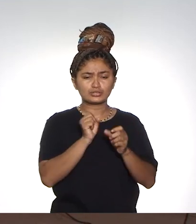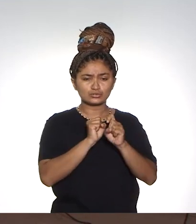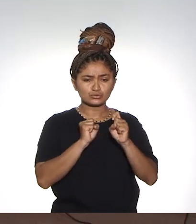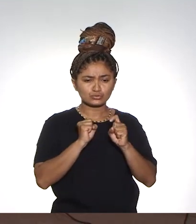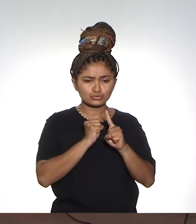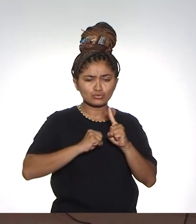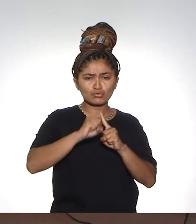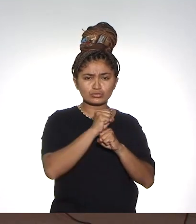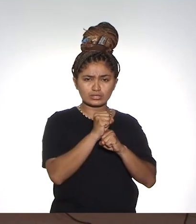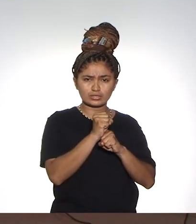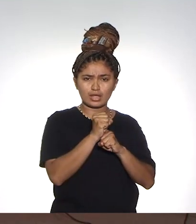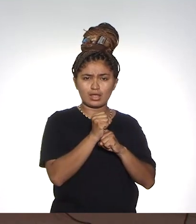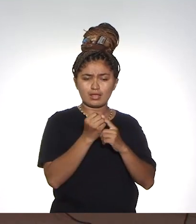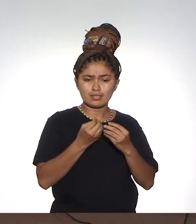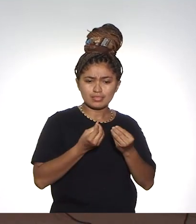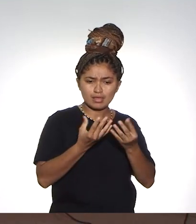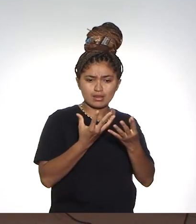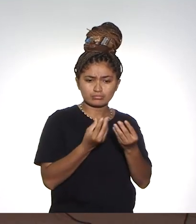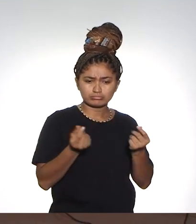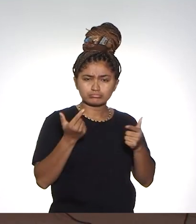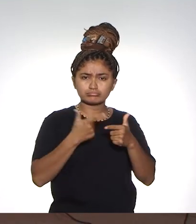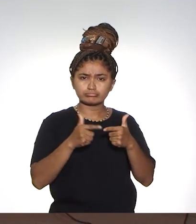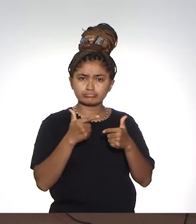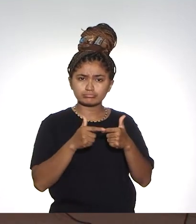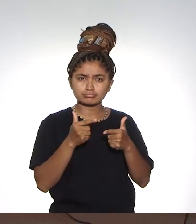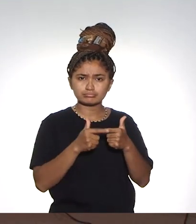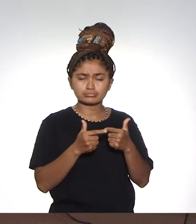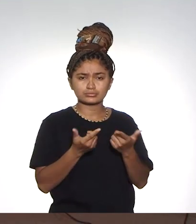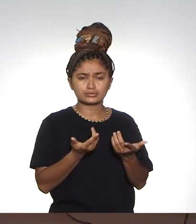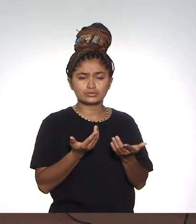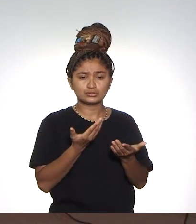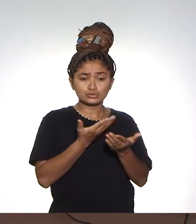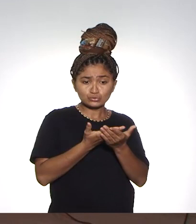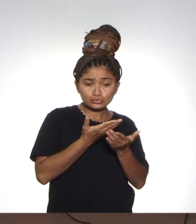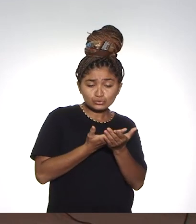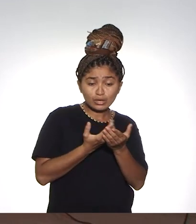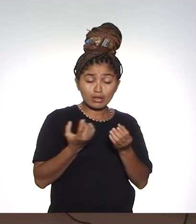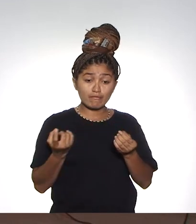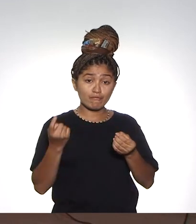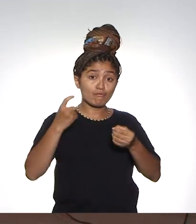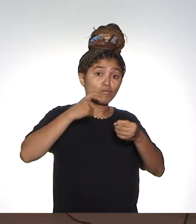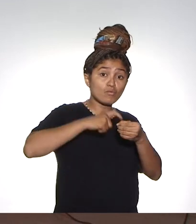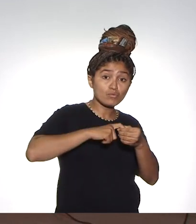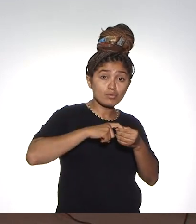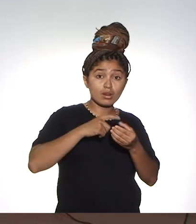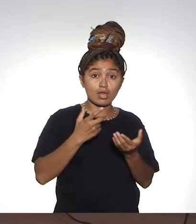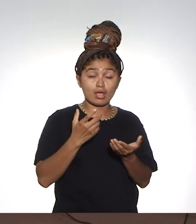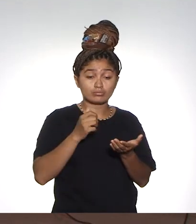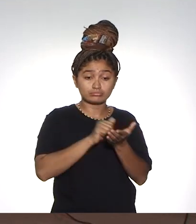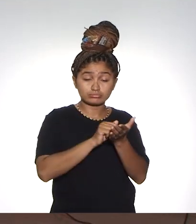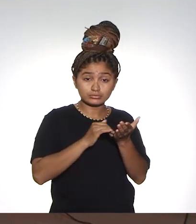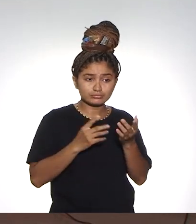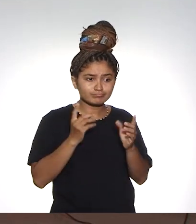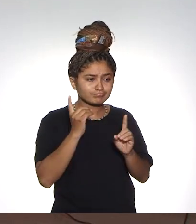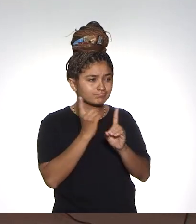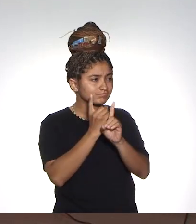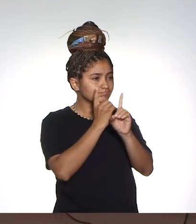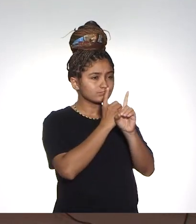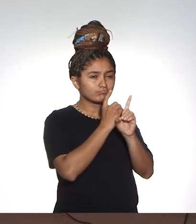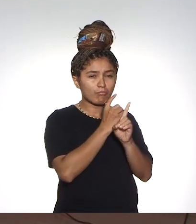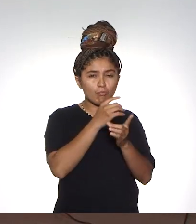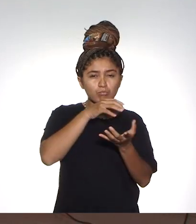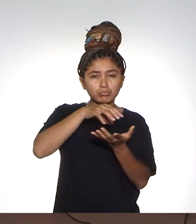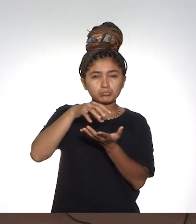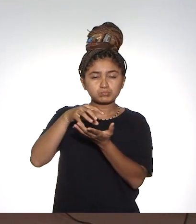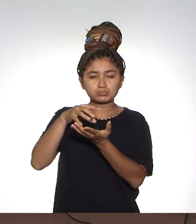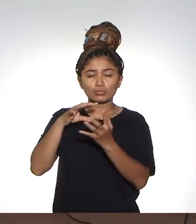entregando soluções. E quando os estudantes, que a nossa atividade, enfim, retomarem as suas atividades, eles vão encontrar, certamente, o